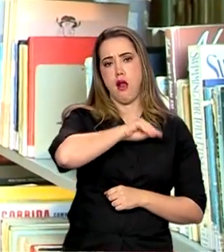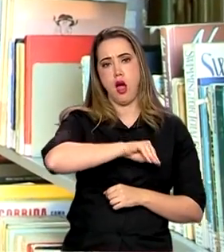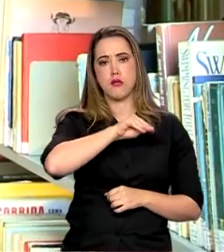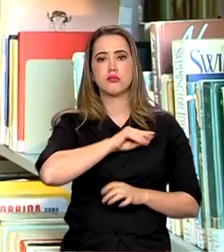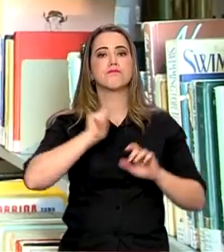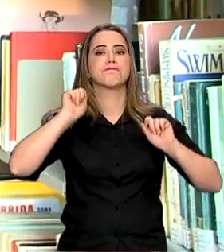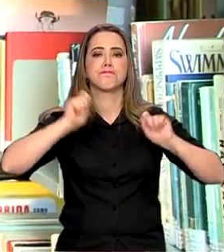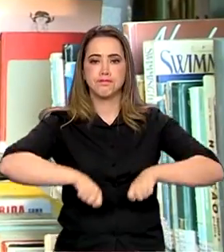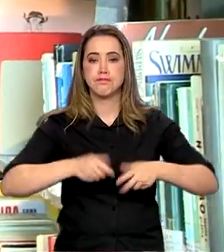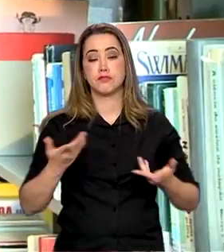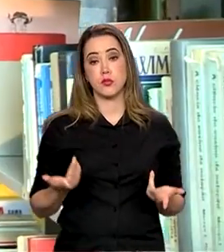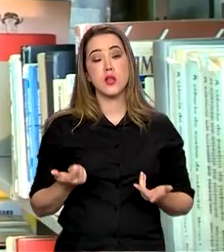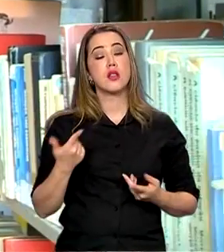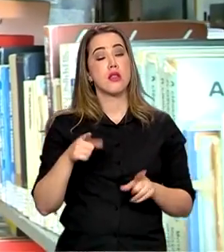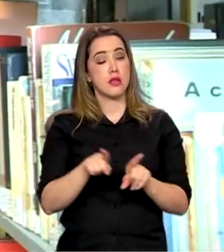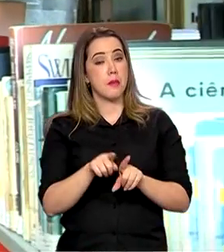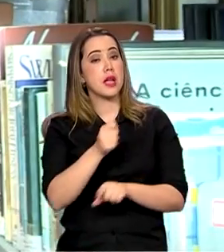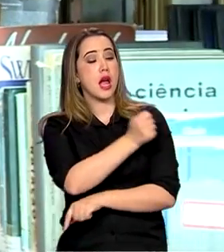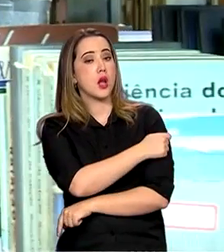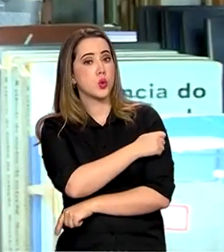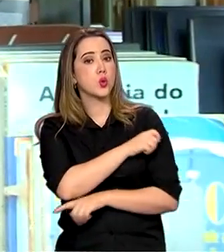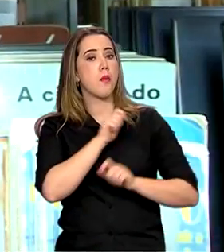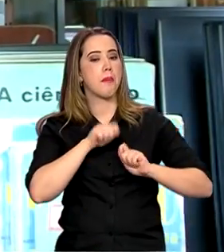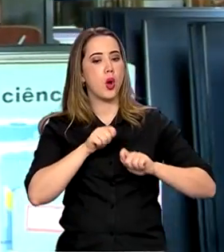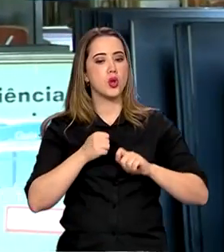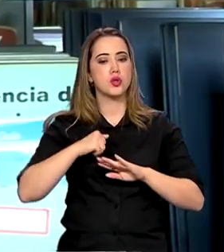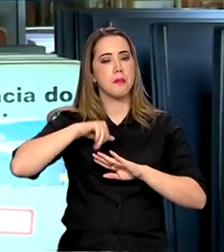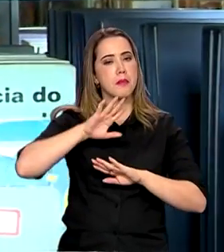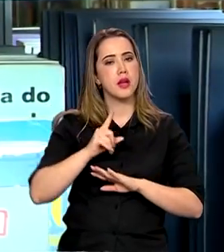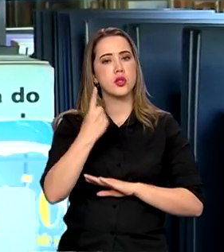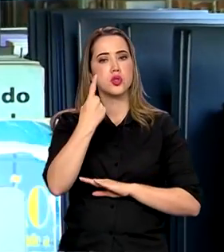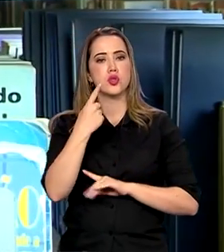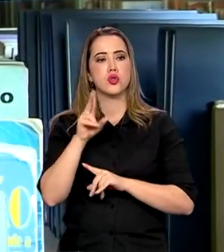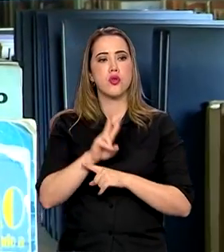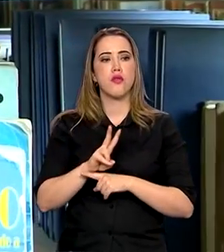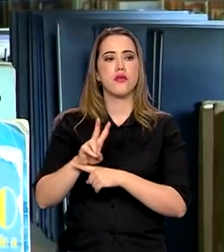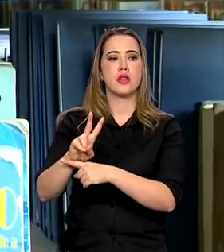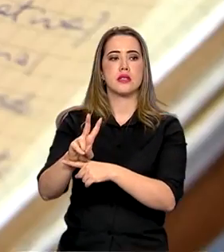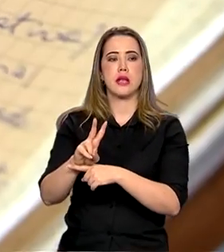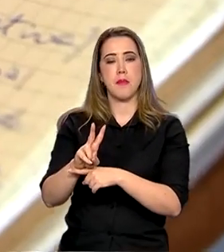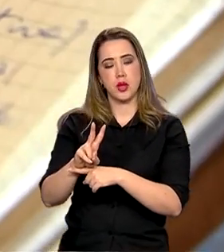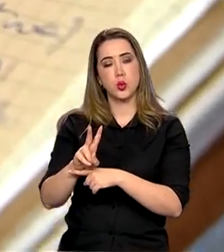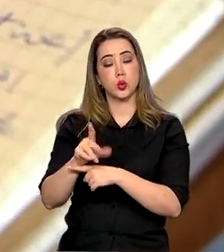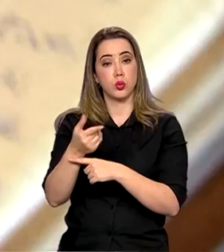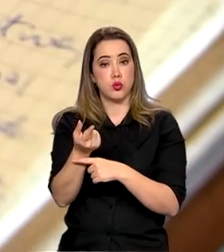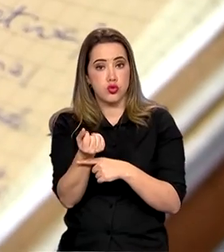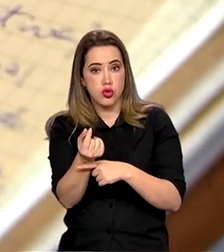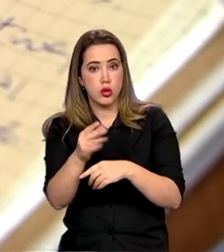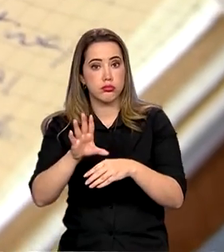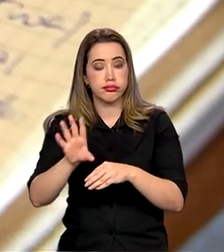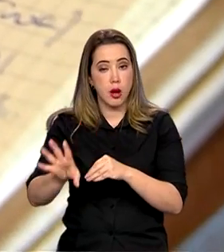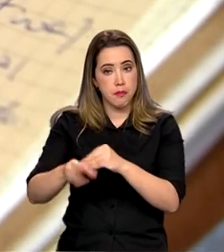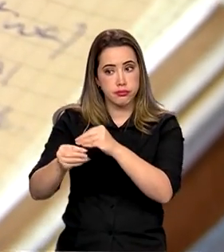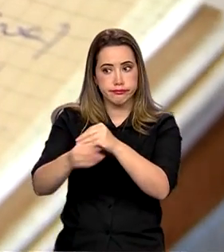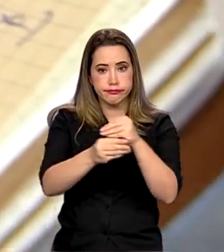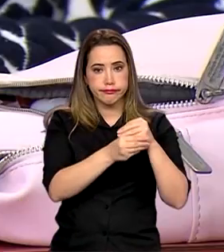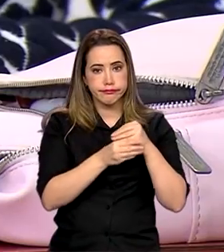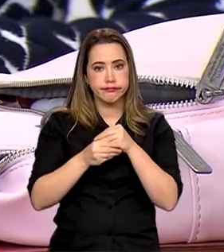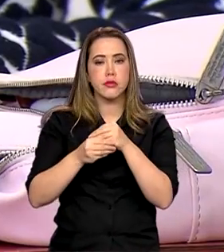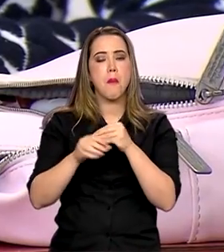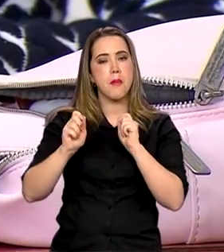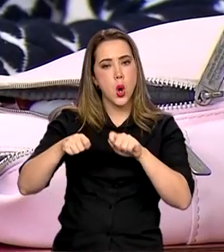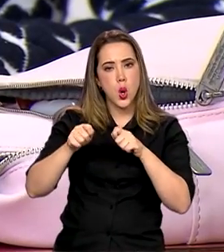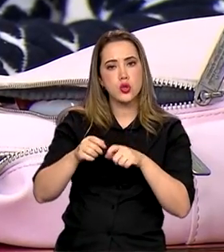mudança é que alunos também poderão acumular mais de um financiamento para pesquisa. No sistema antigo, era permitida